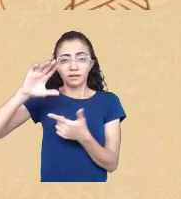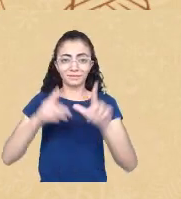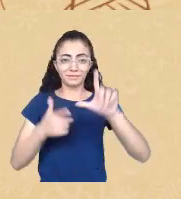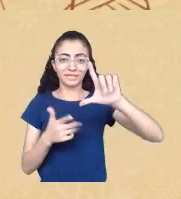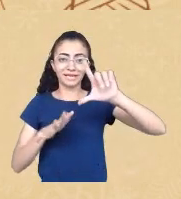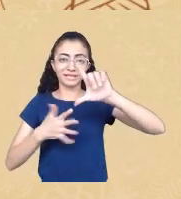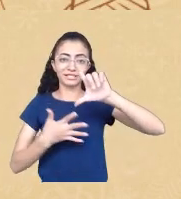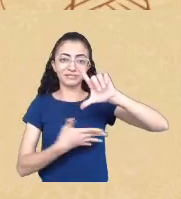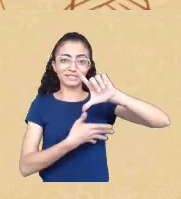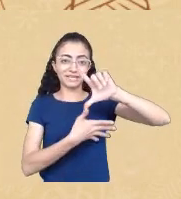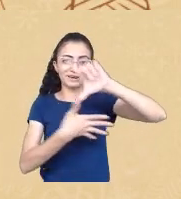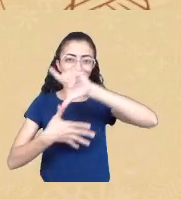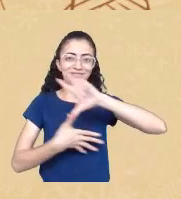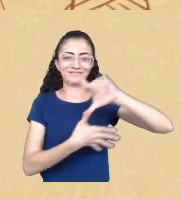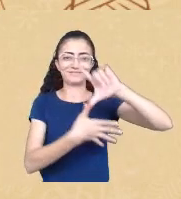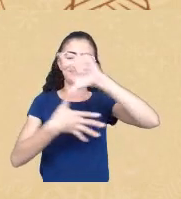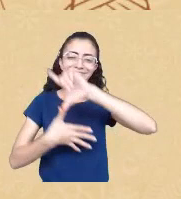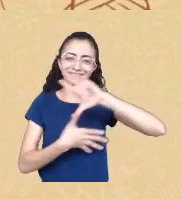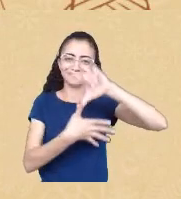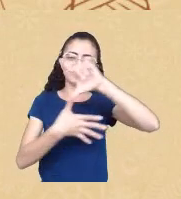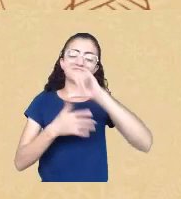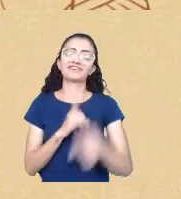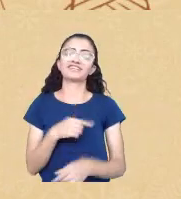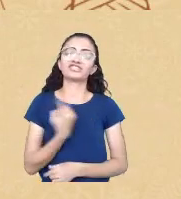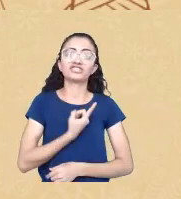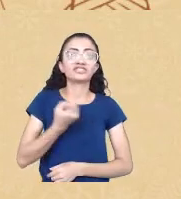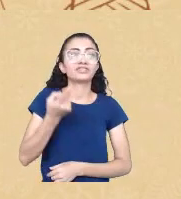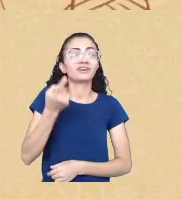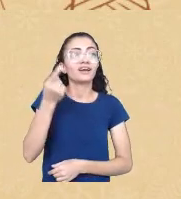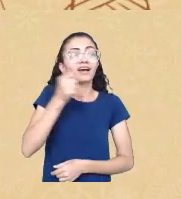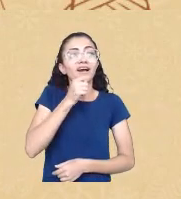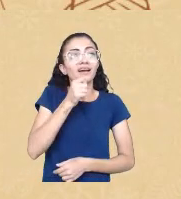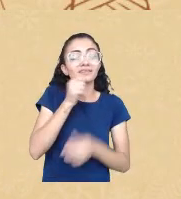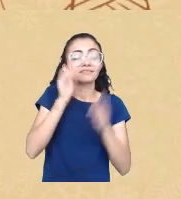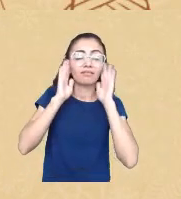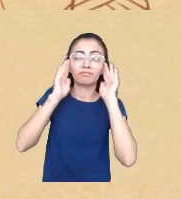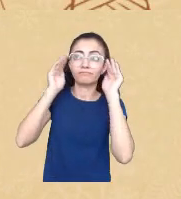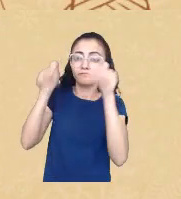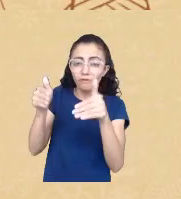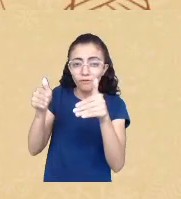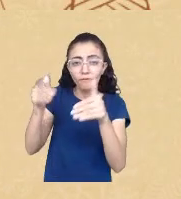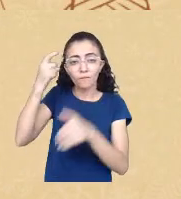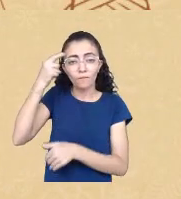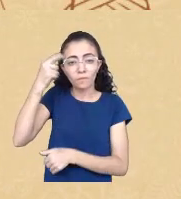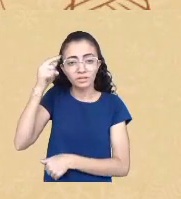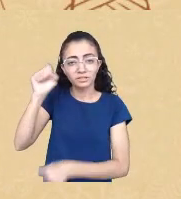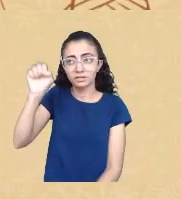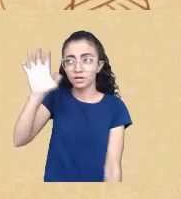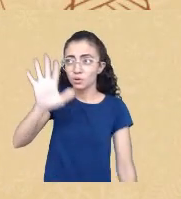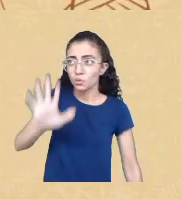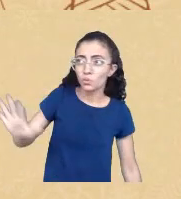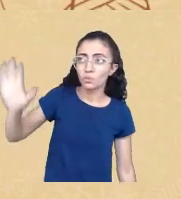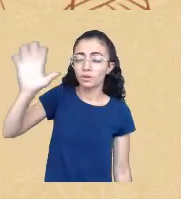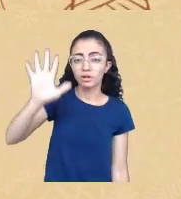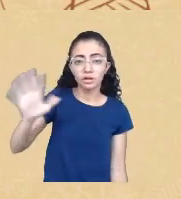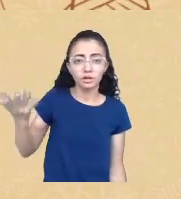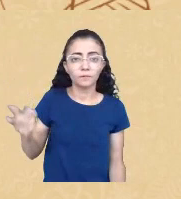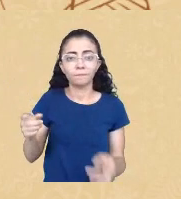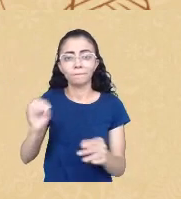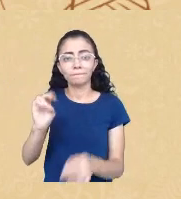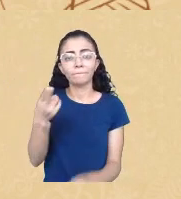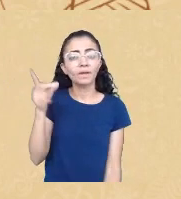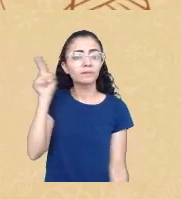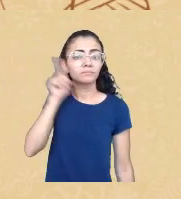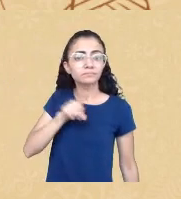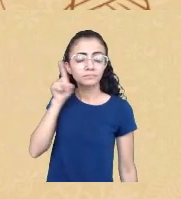pensamento eurocentrado ou se não norte-americano e o que dirá quando